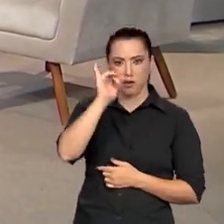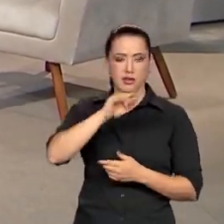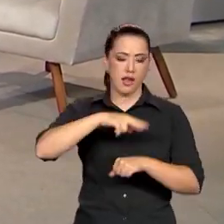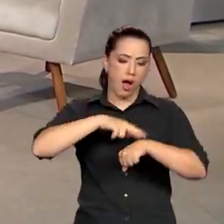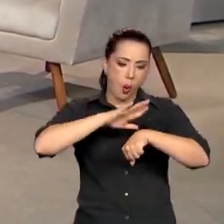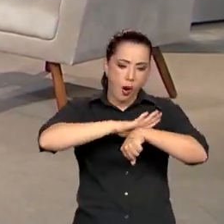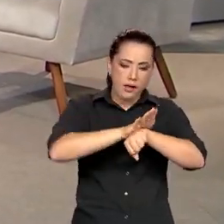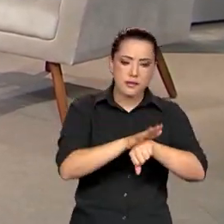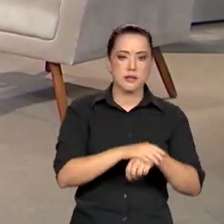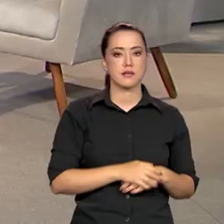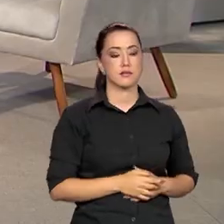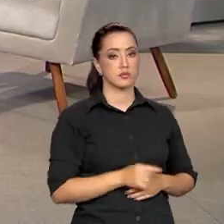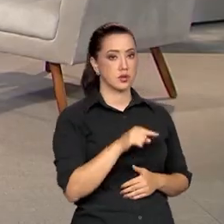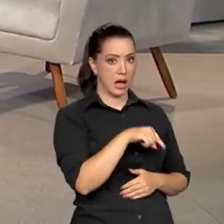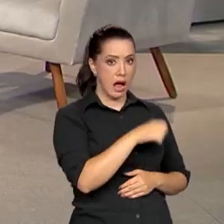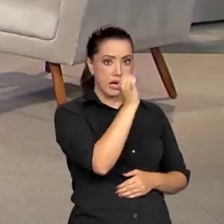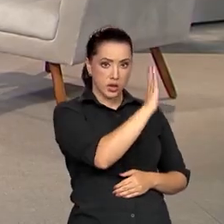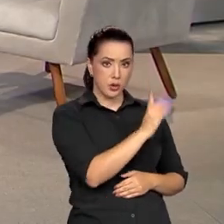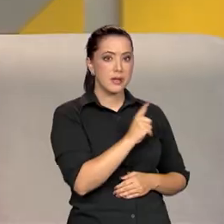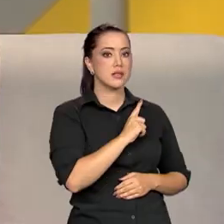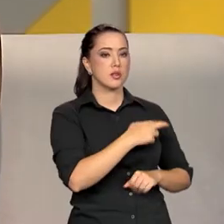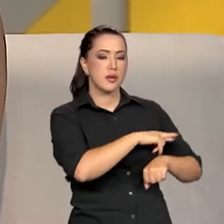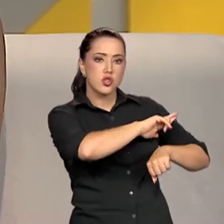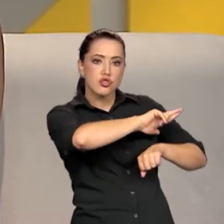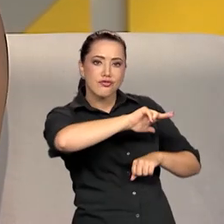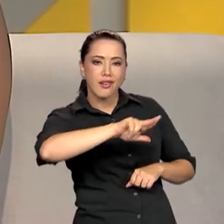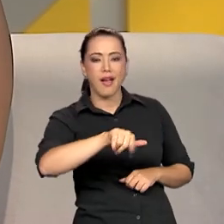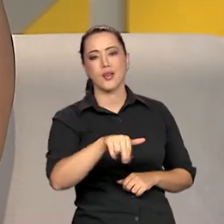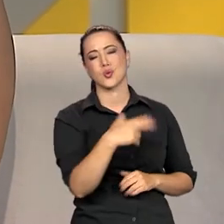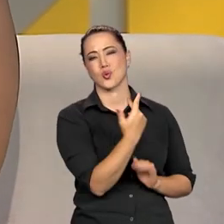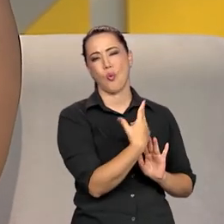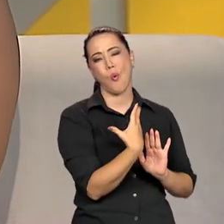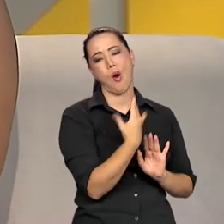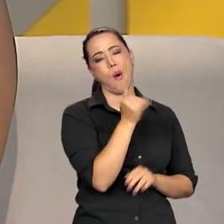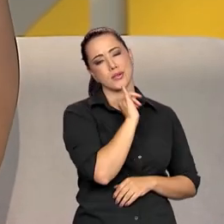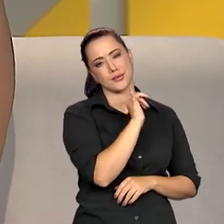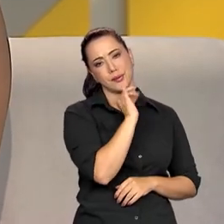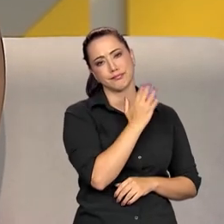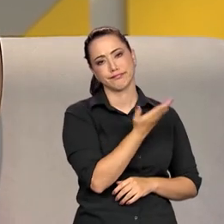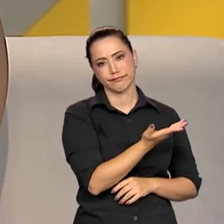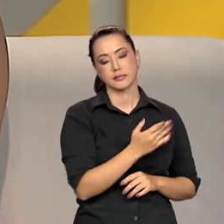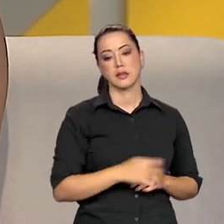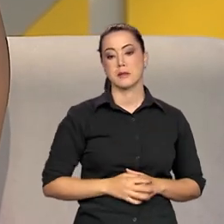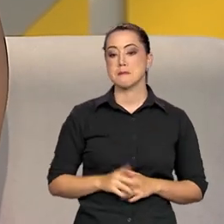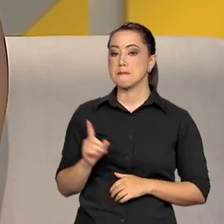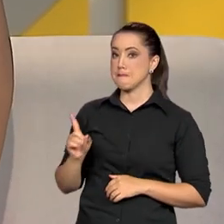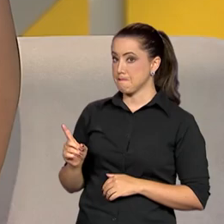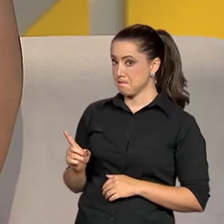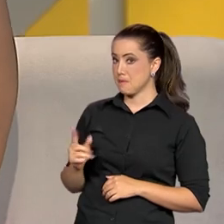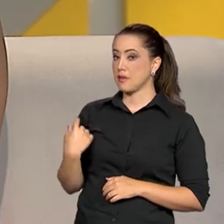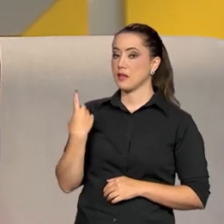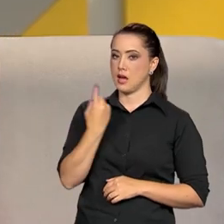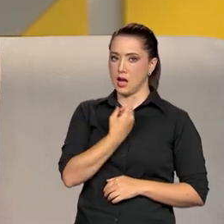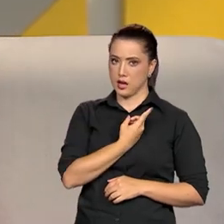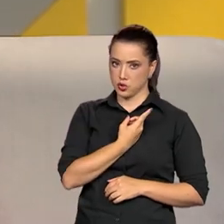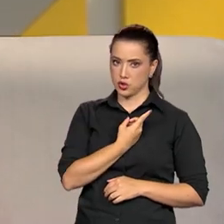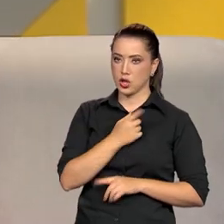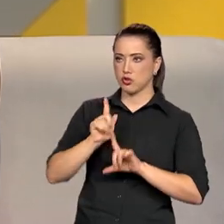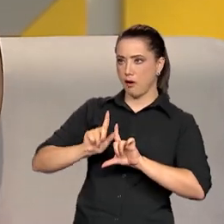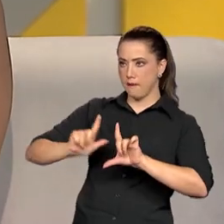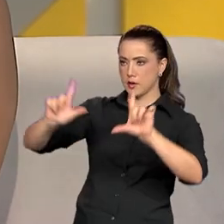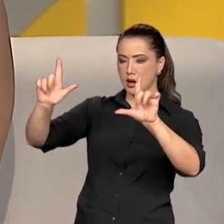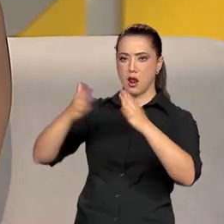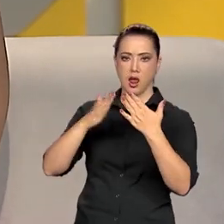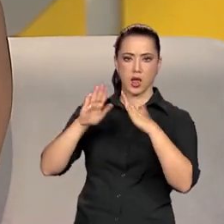tivemos exemplos também? Não, com certeza, inúmeros. Eu ia falar que durante a pandemia também a gente estava com um slogan no Rio, que era a gente não quer morrer nem de